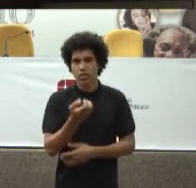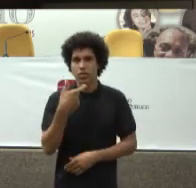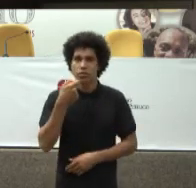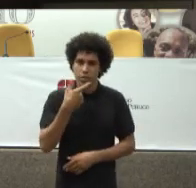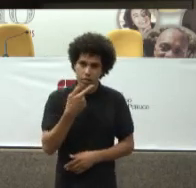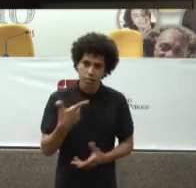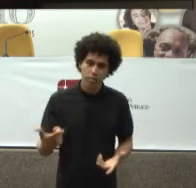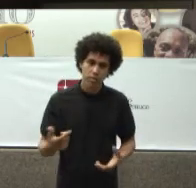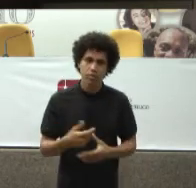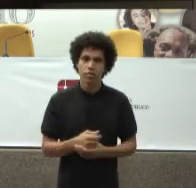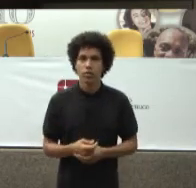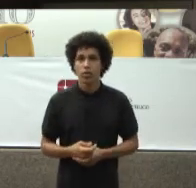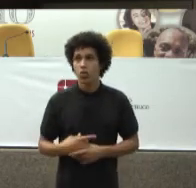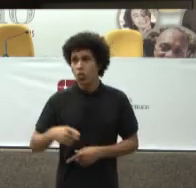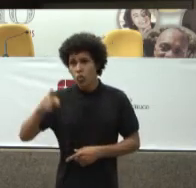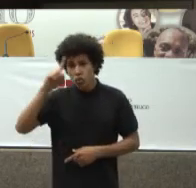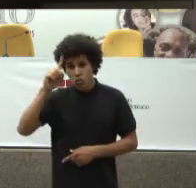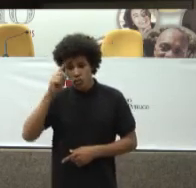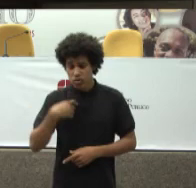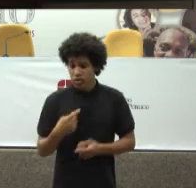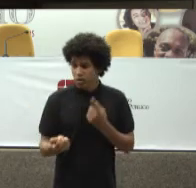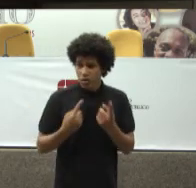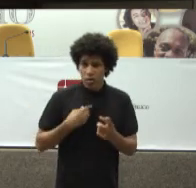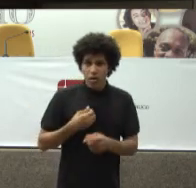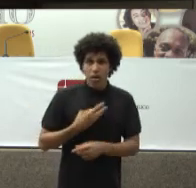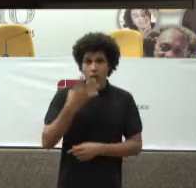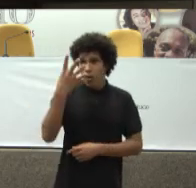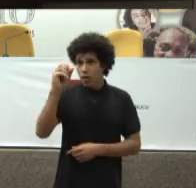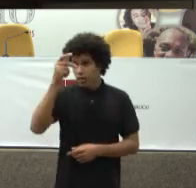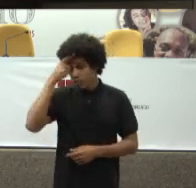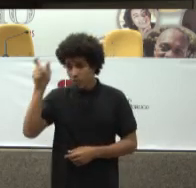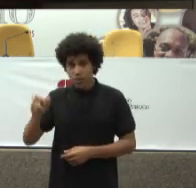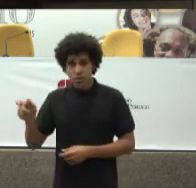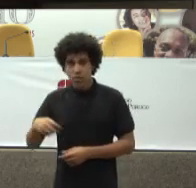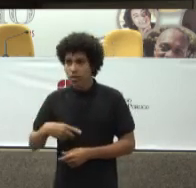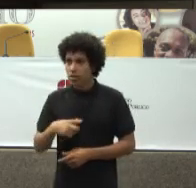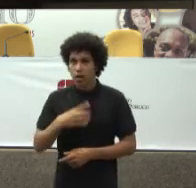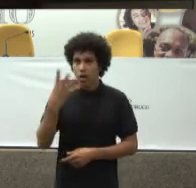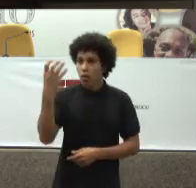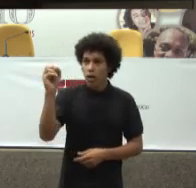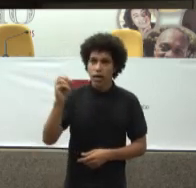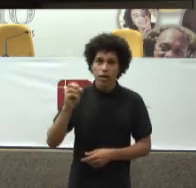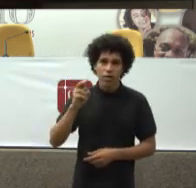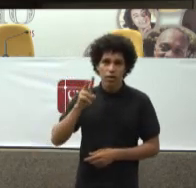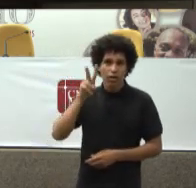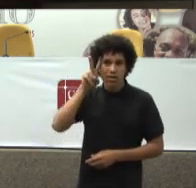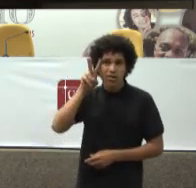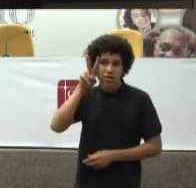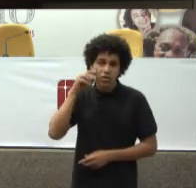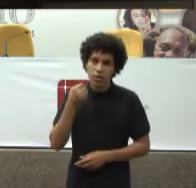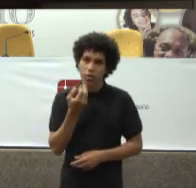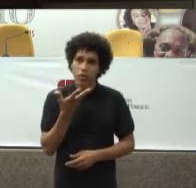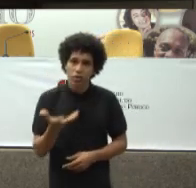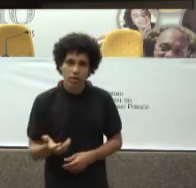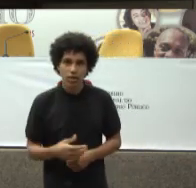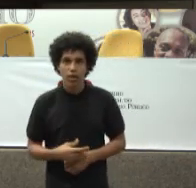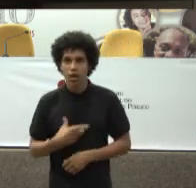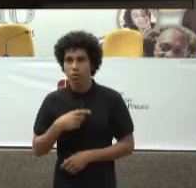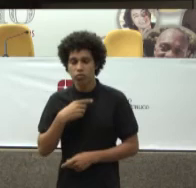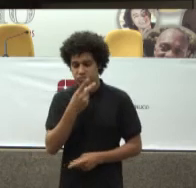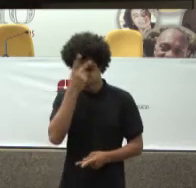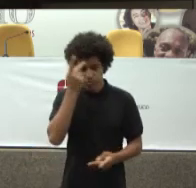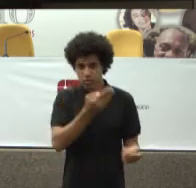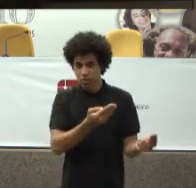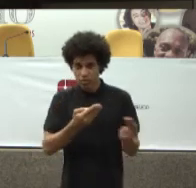anteontem Porque todo dia A atende 40 pessoas E tem 40 histórias Para contar Eu atendi um senhor Que estava com uma bola Que era a